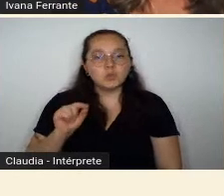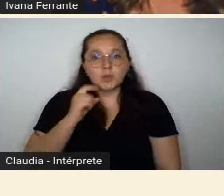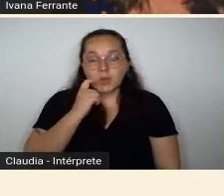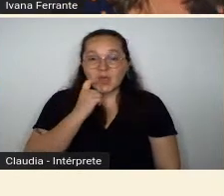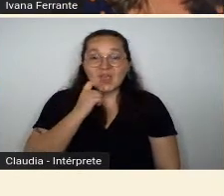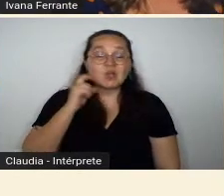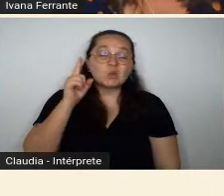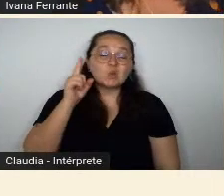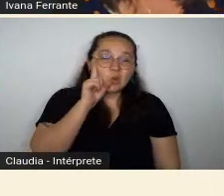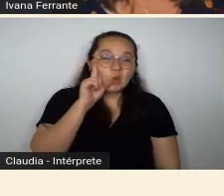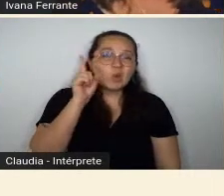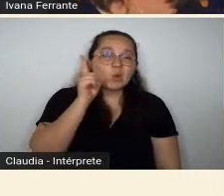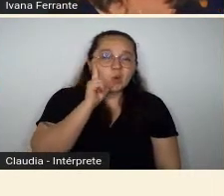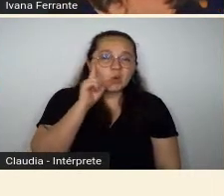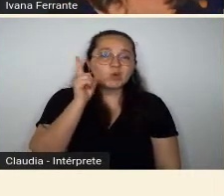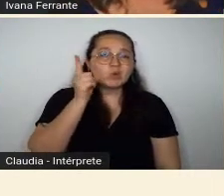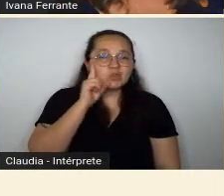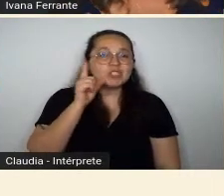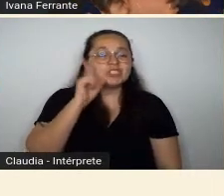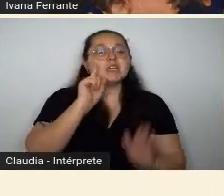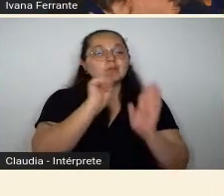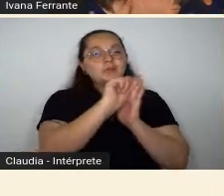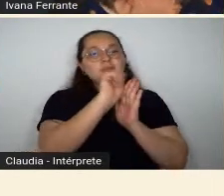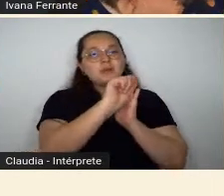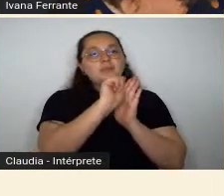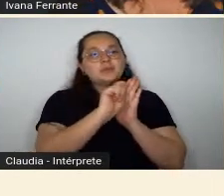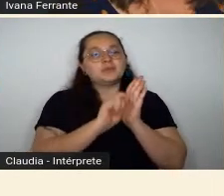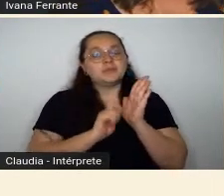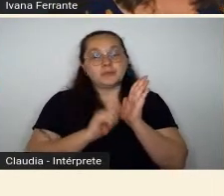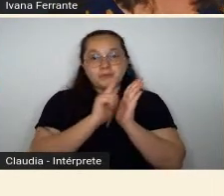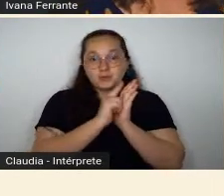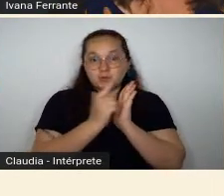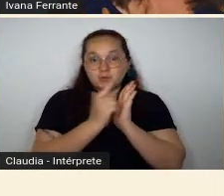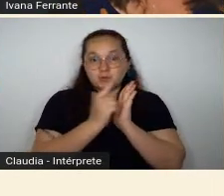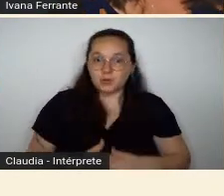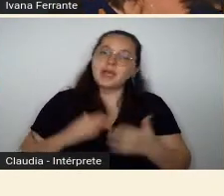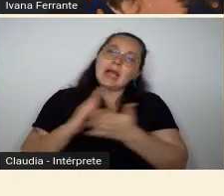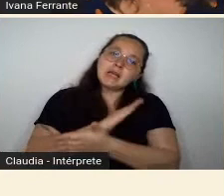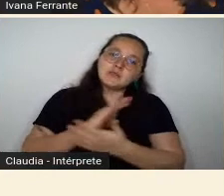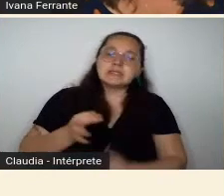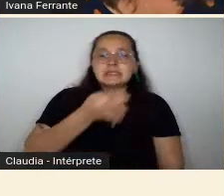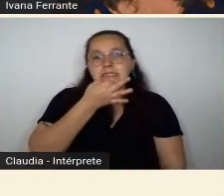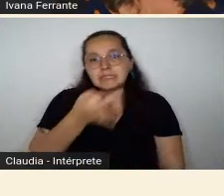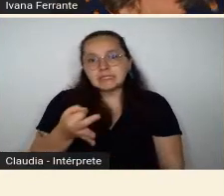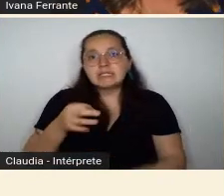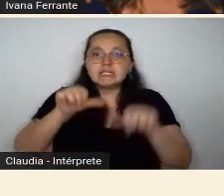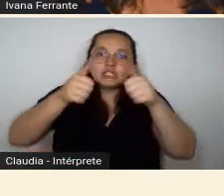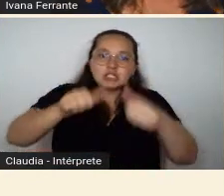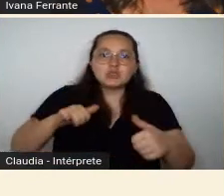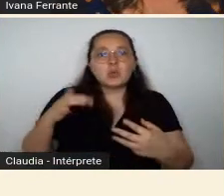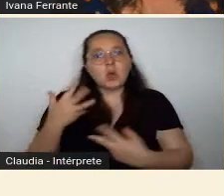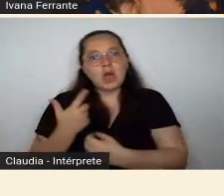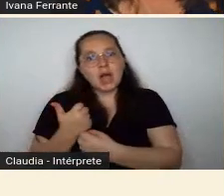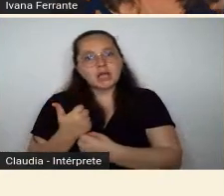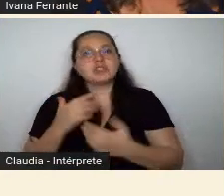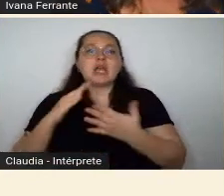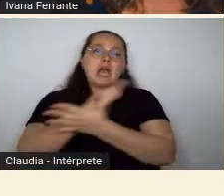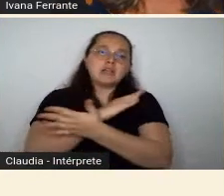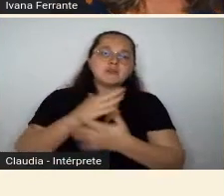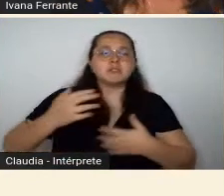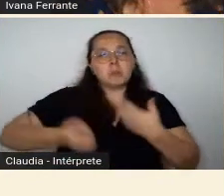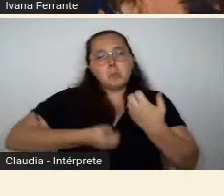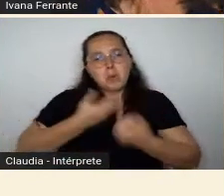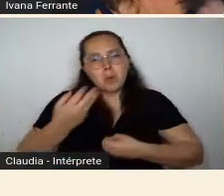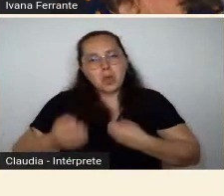diariamente as páginas do Correio Paulistano. Ora como crítico de arte, ora como algum poema seu, algum